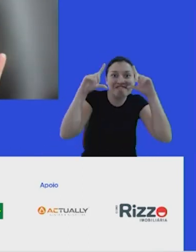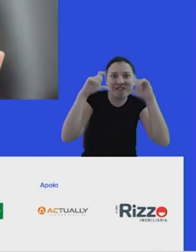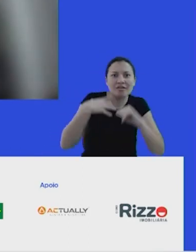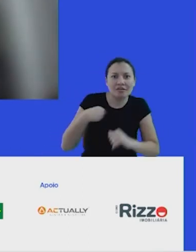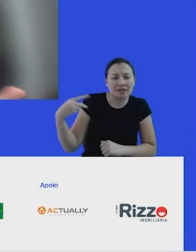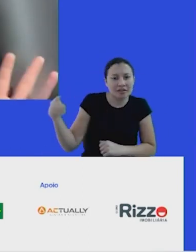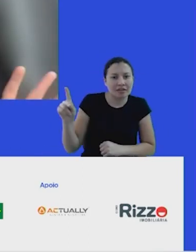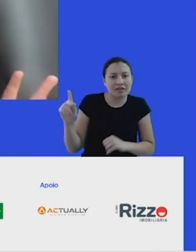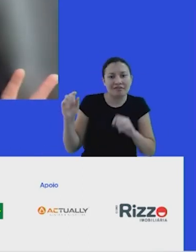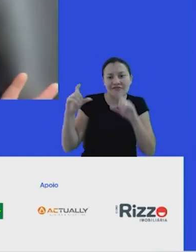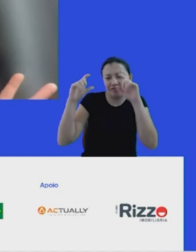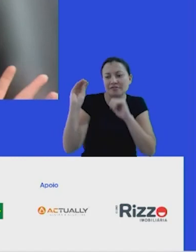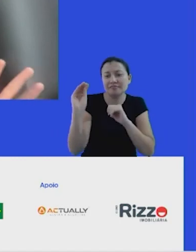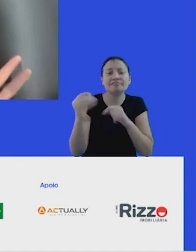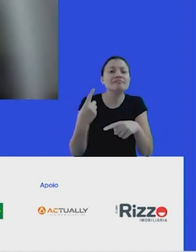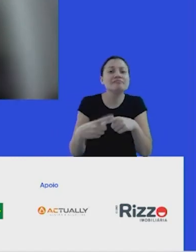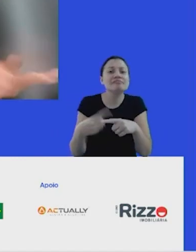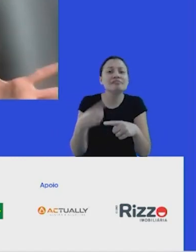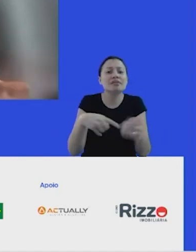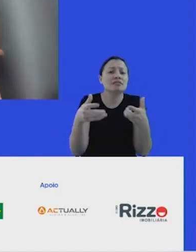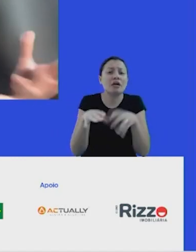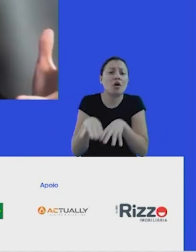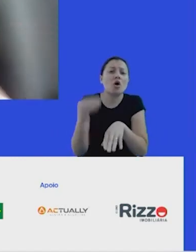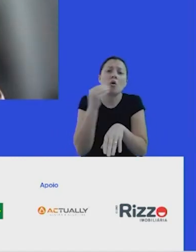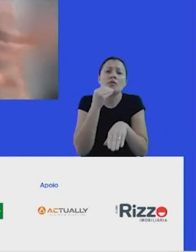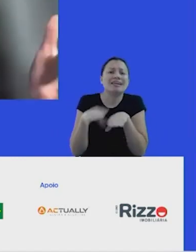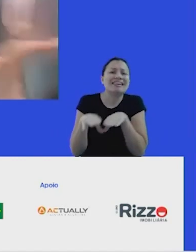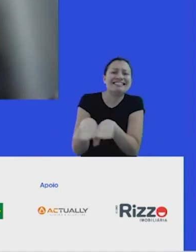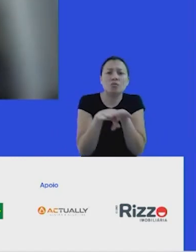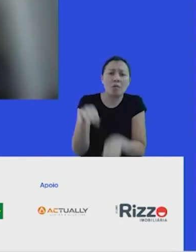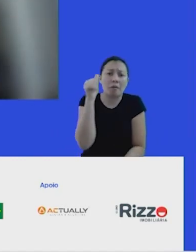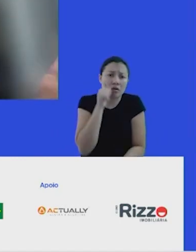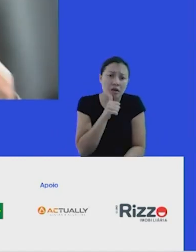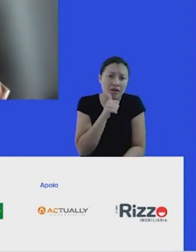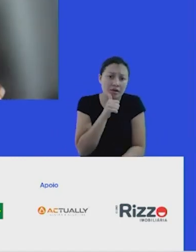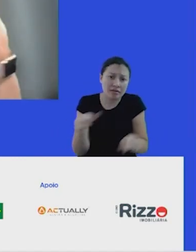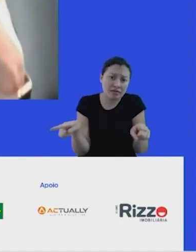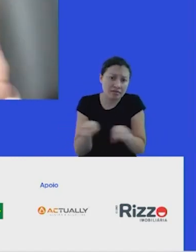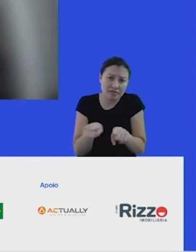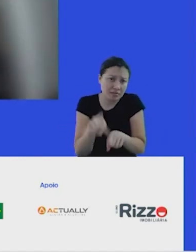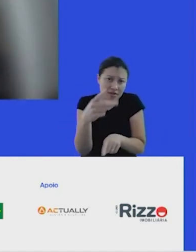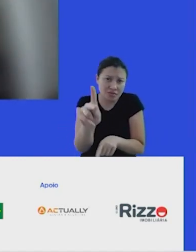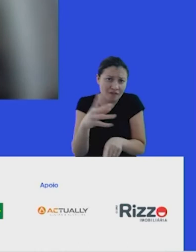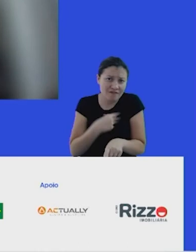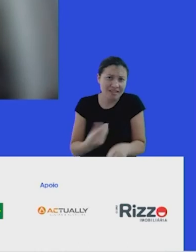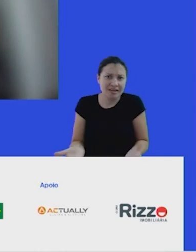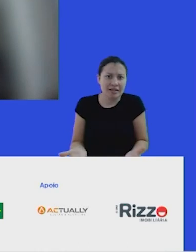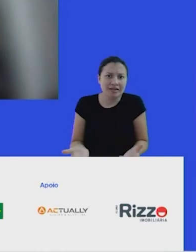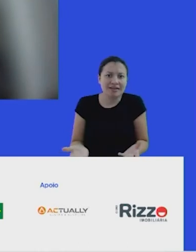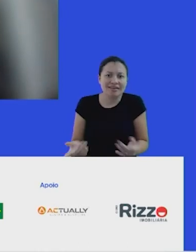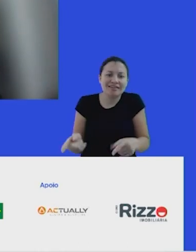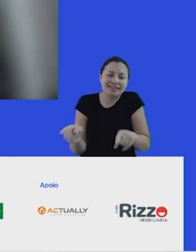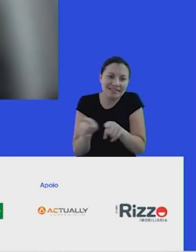gente está aqui porque a gente quer oferecer oportunidades iguais para as mulheres, inclusive, na sua vida. E depois também porque agrega valor,